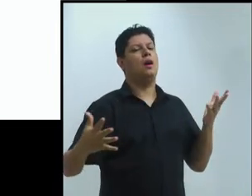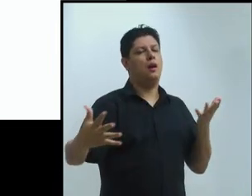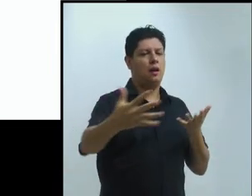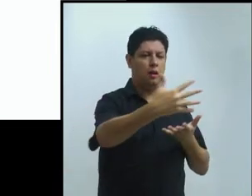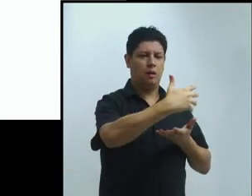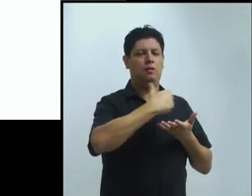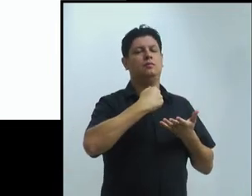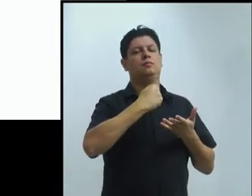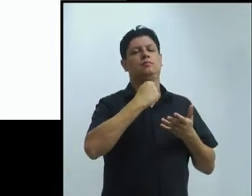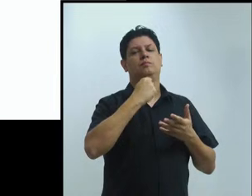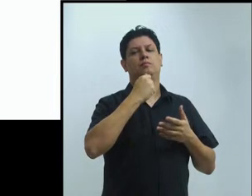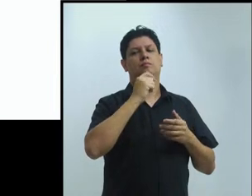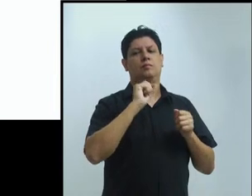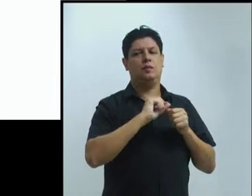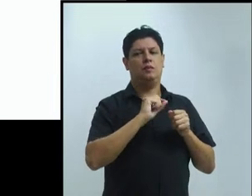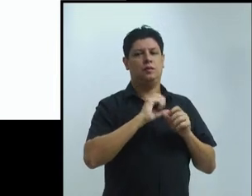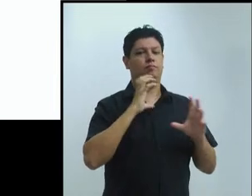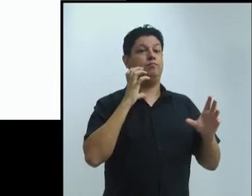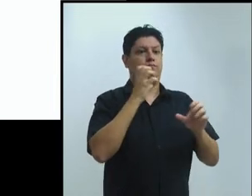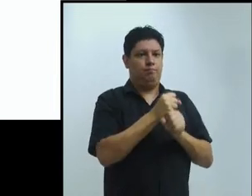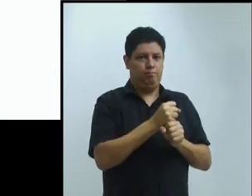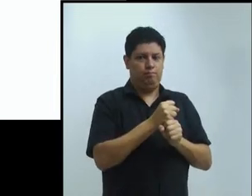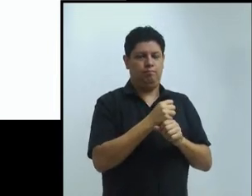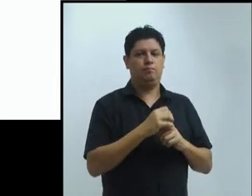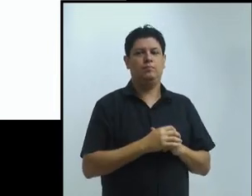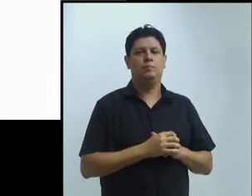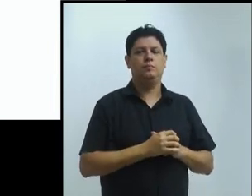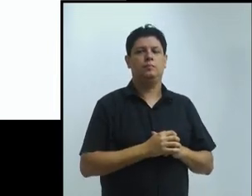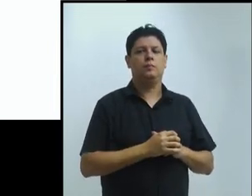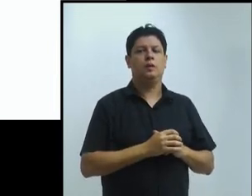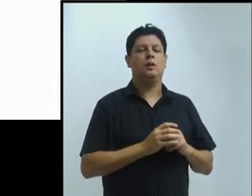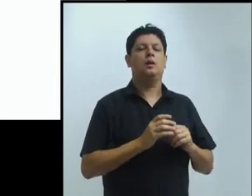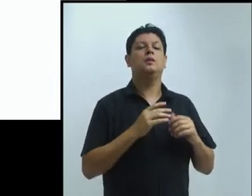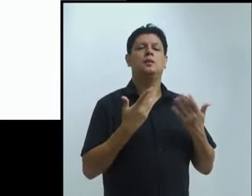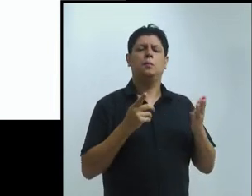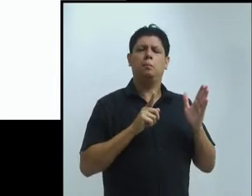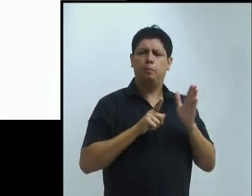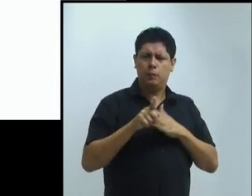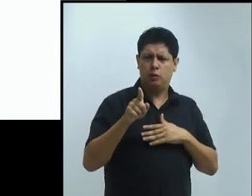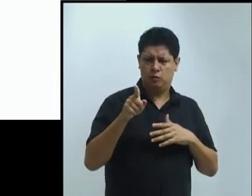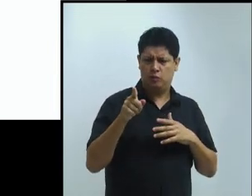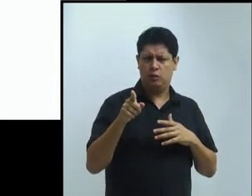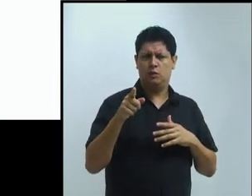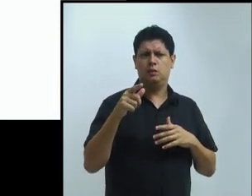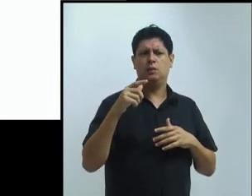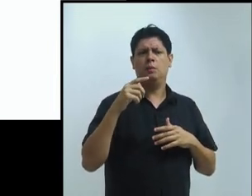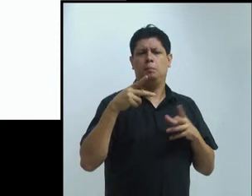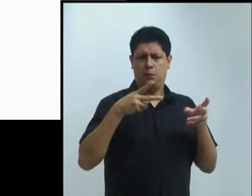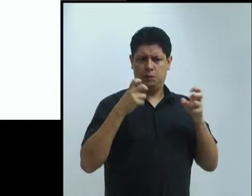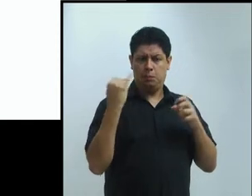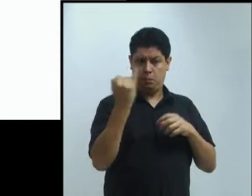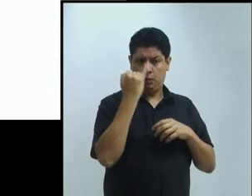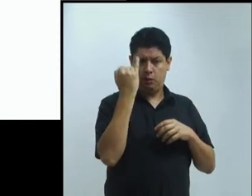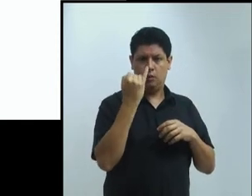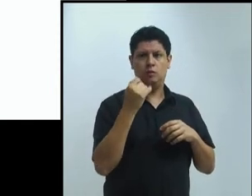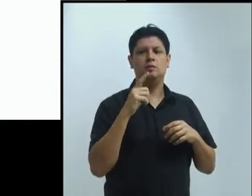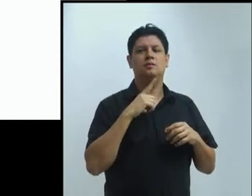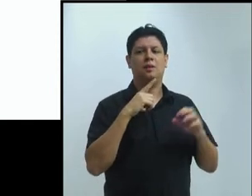percentuais. Vejam que, na pós-graduação, é bem mais importante que na graduação.